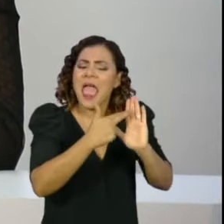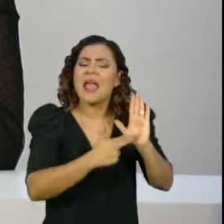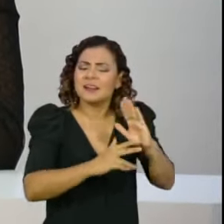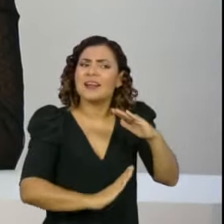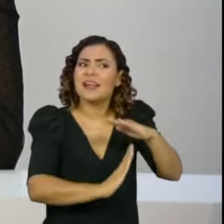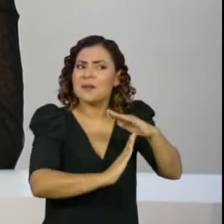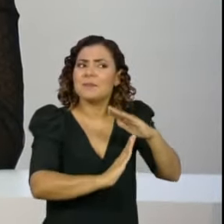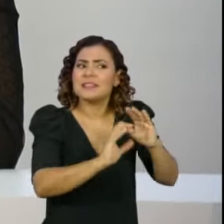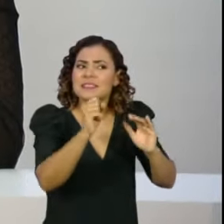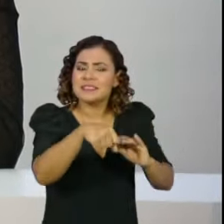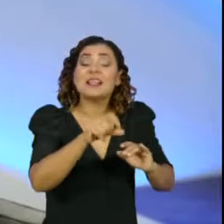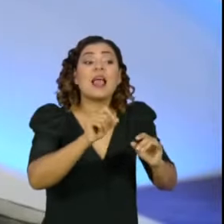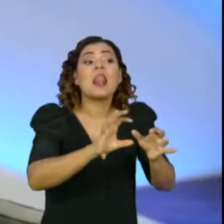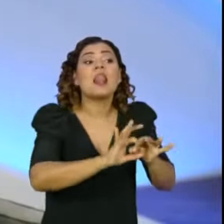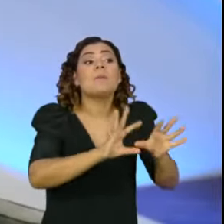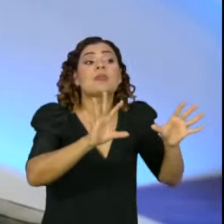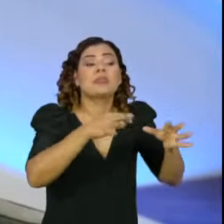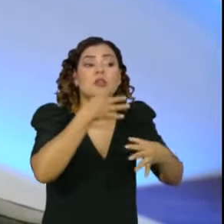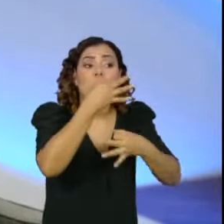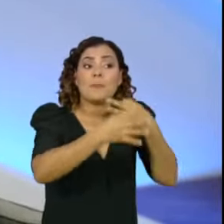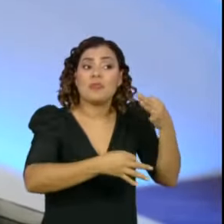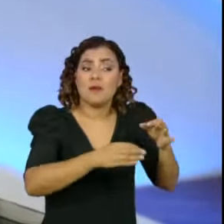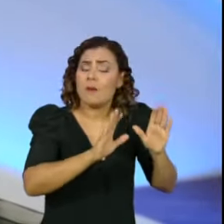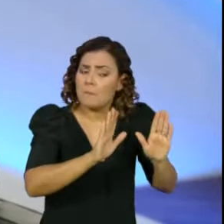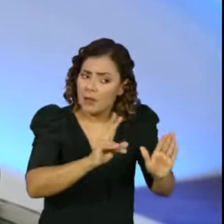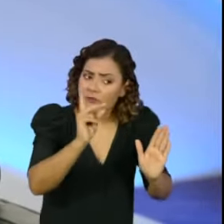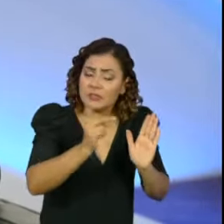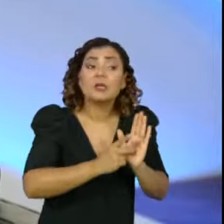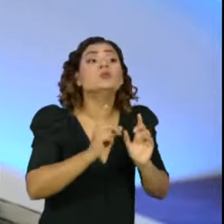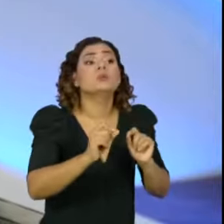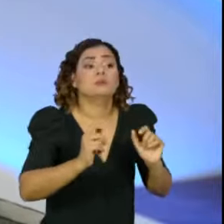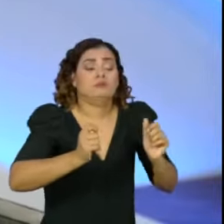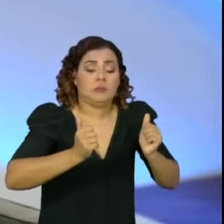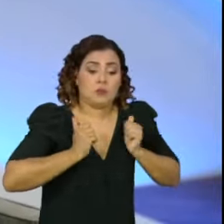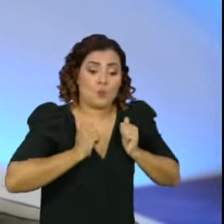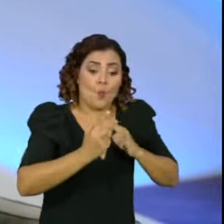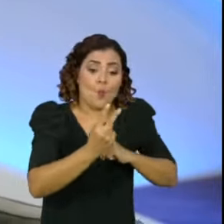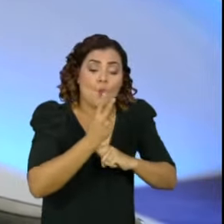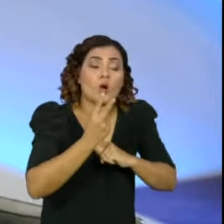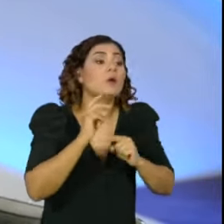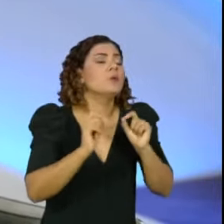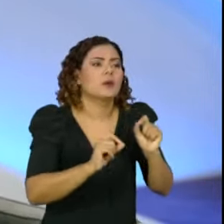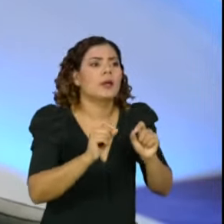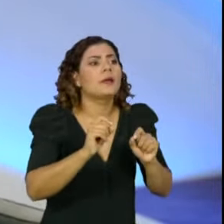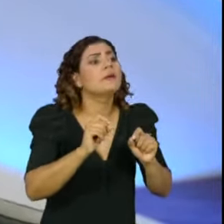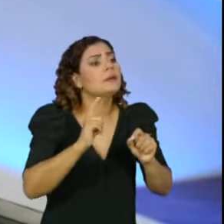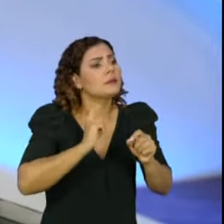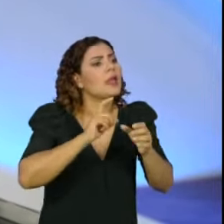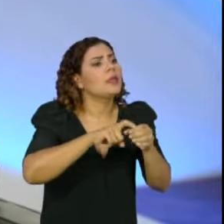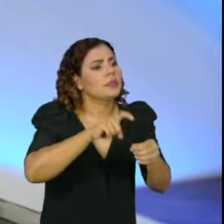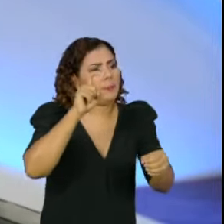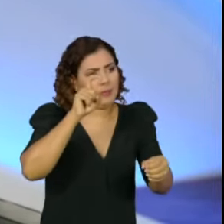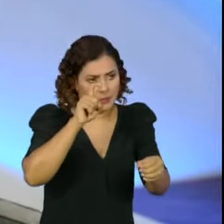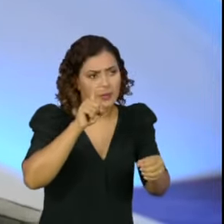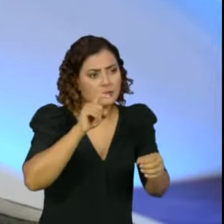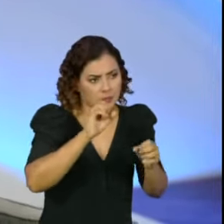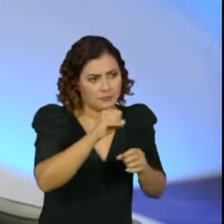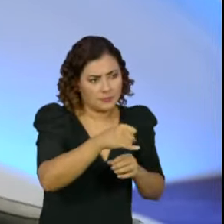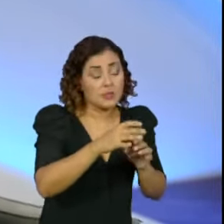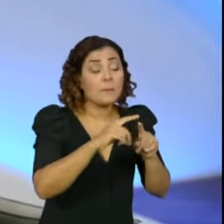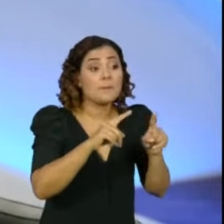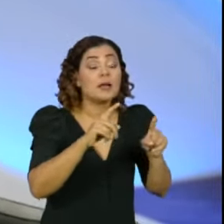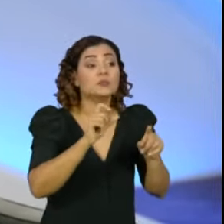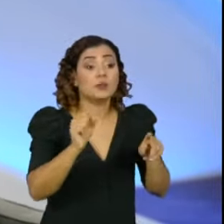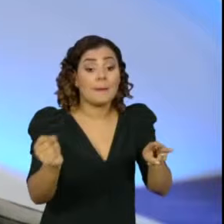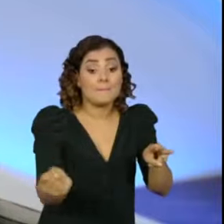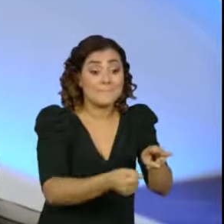imunidade chamada imunidade material. E existe a imunidade formal, que é aquela também que confere uma independência ao parlamentar, de ser